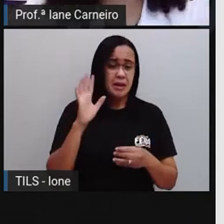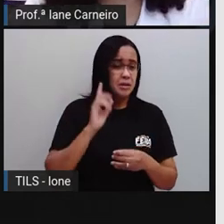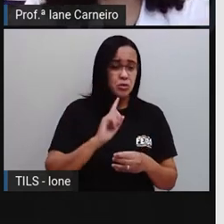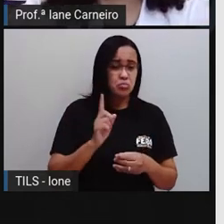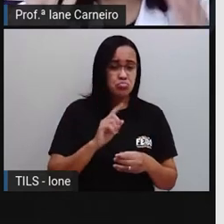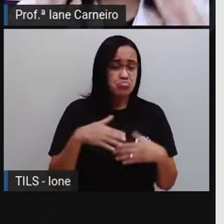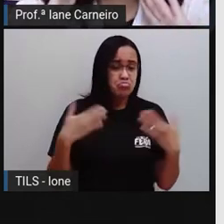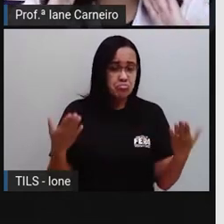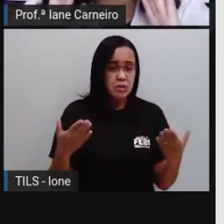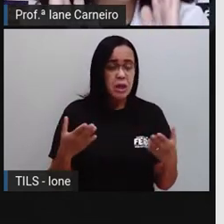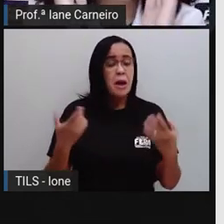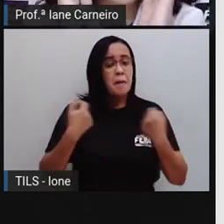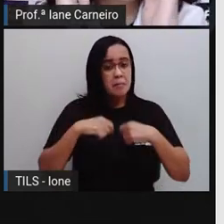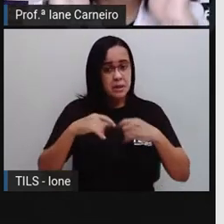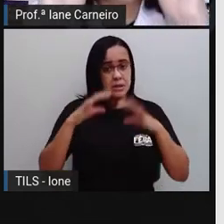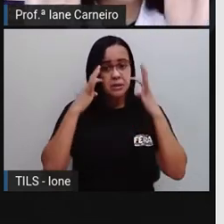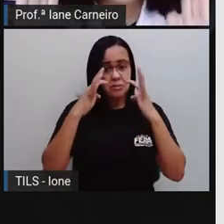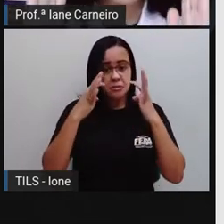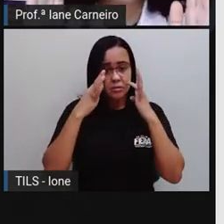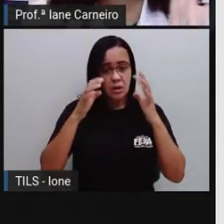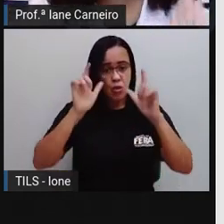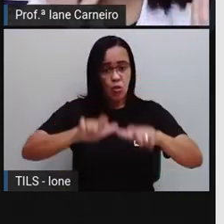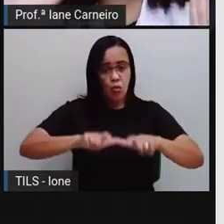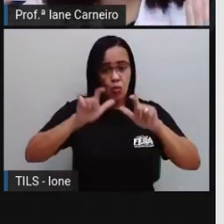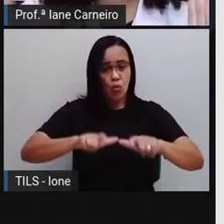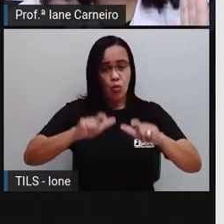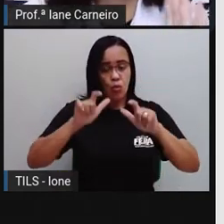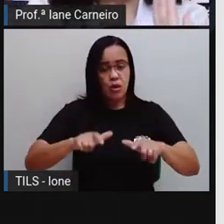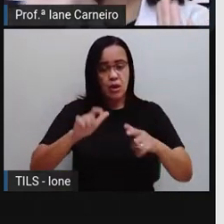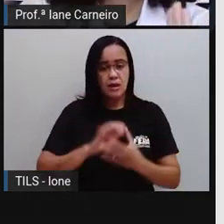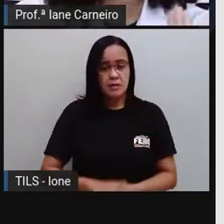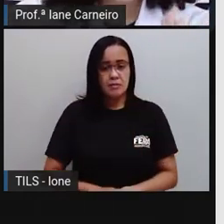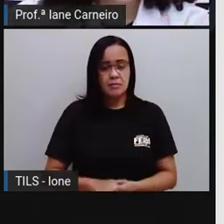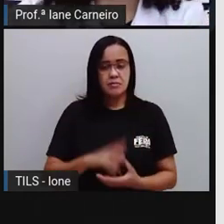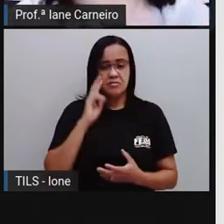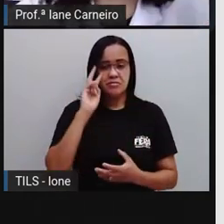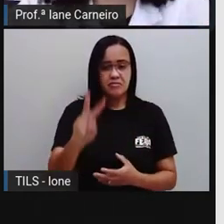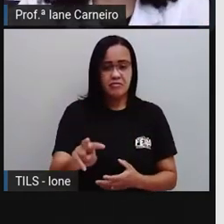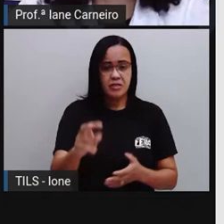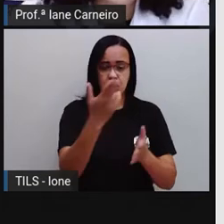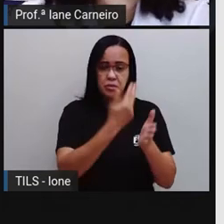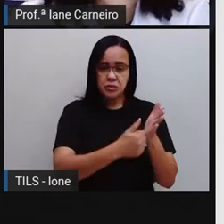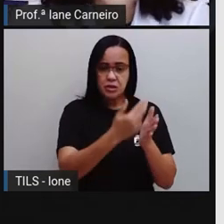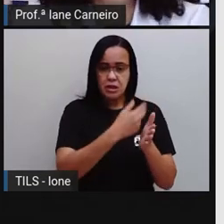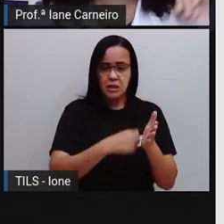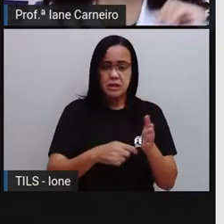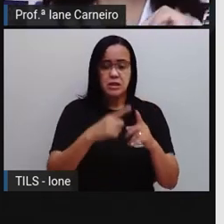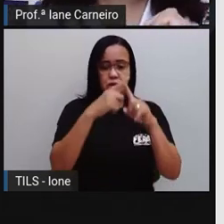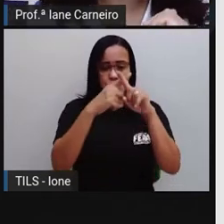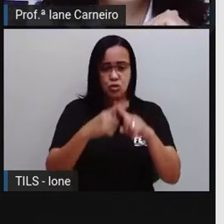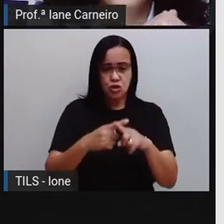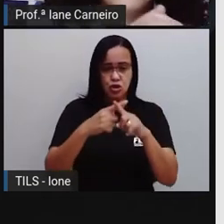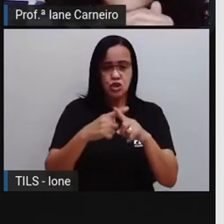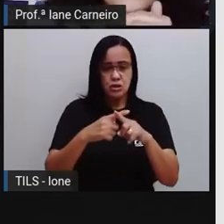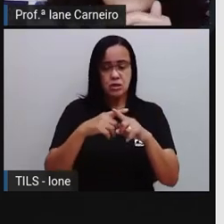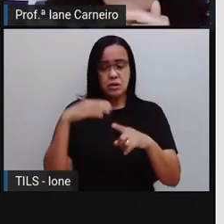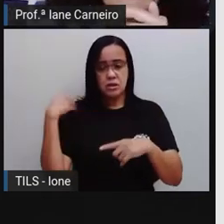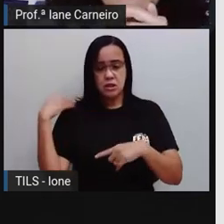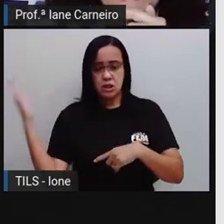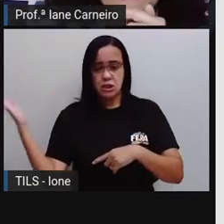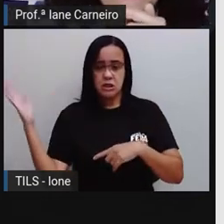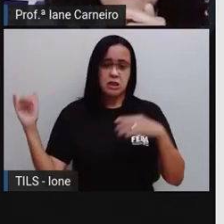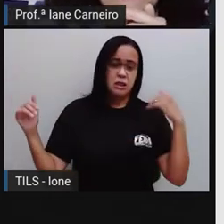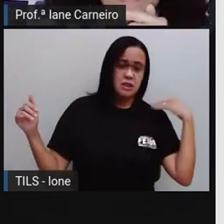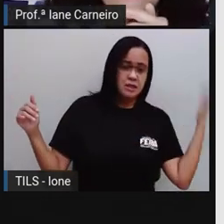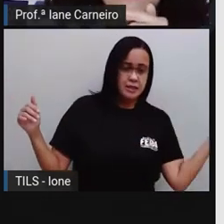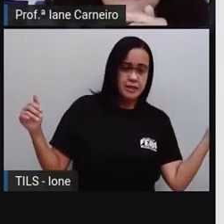a sua posição. Então quando você olha para o desenho, você vai marcar o que tá à sua direita e o que tá à sua esquerda. Então aqui, ó, quando você olha